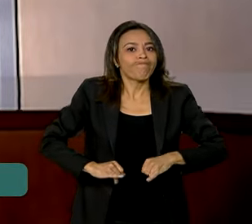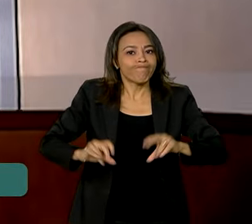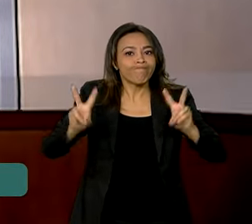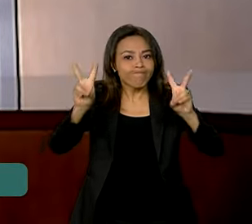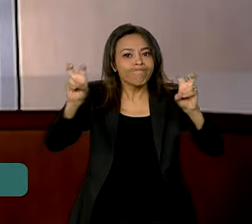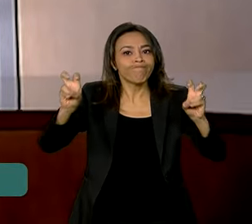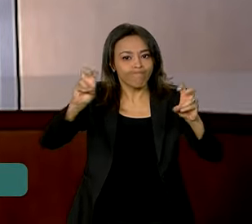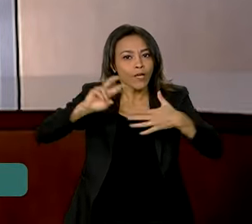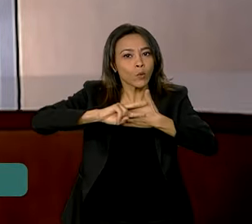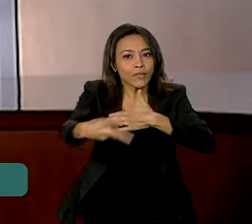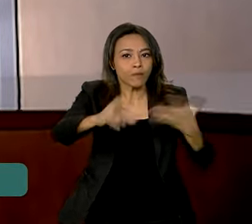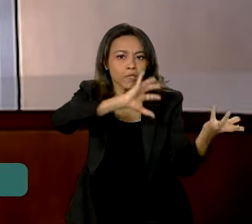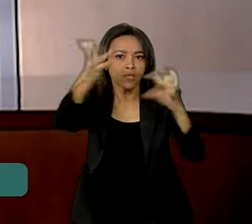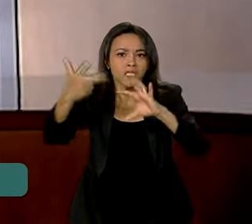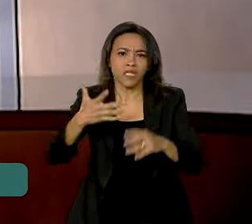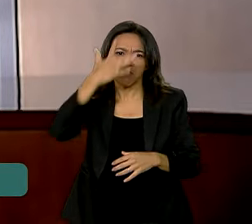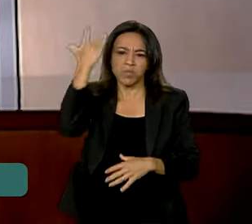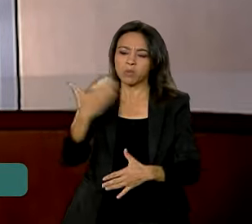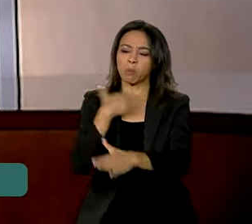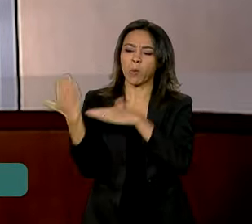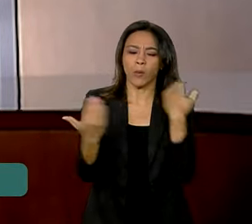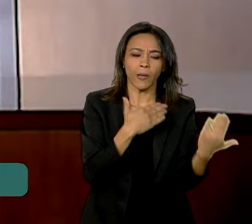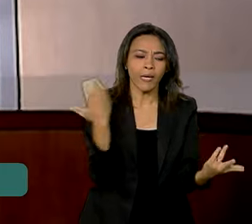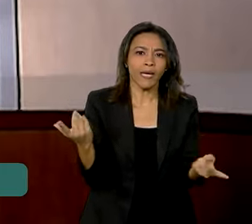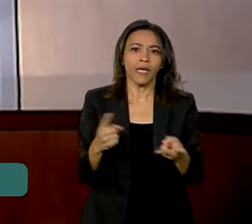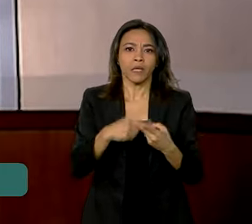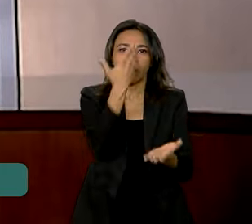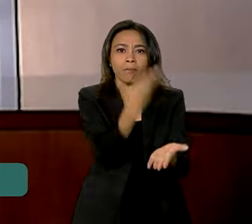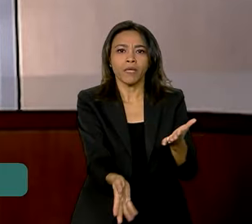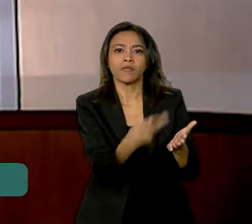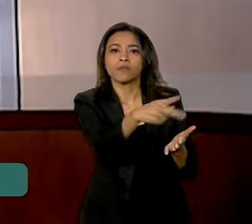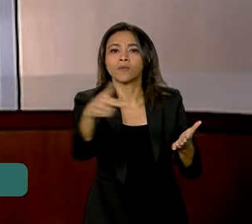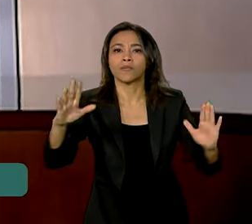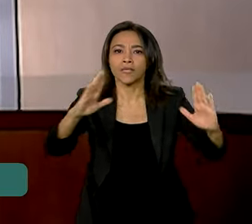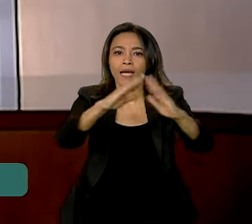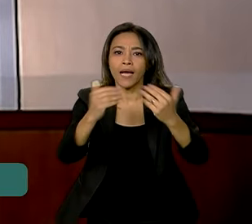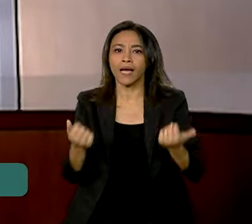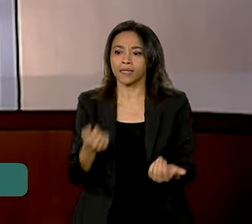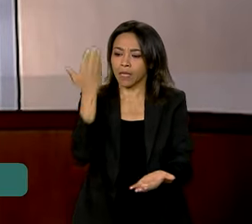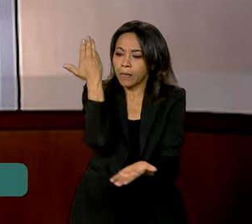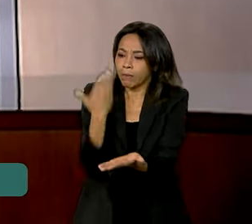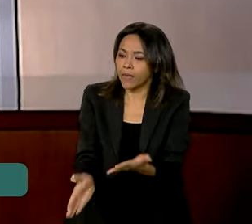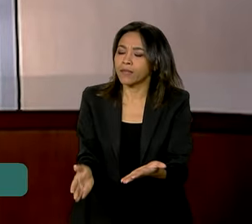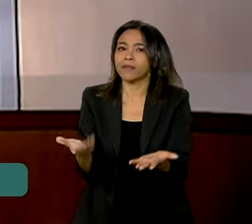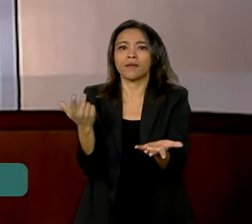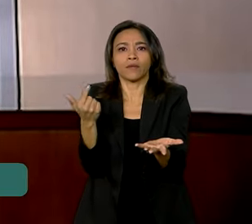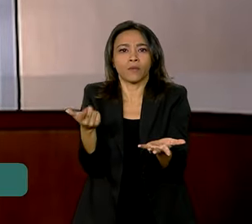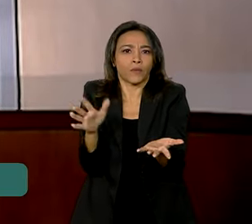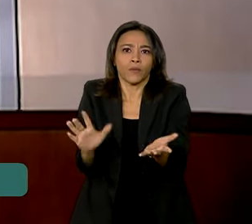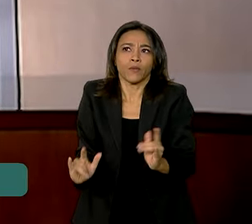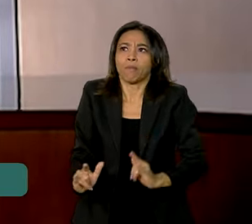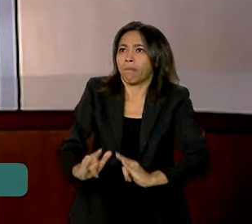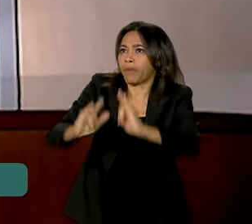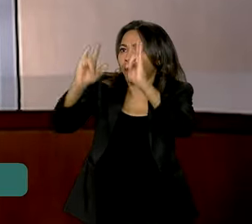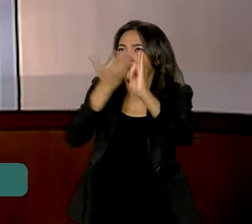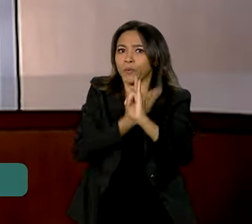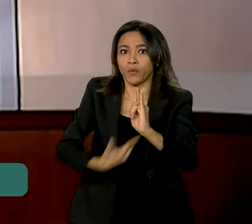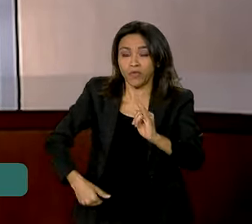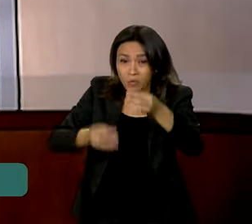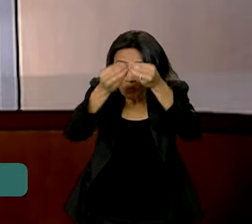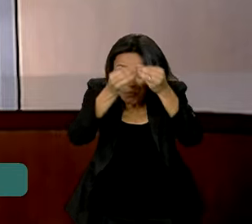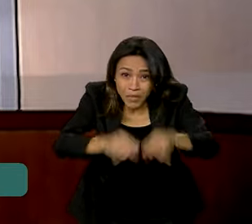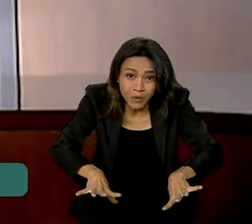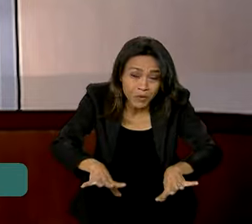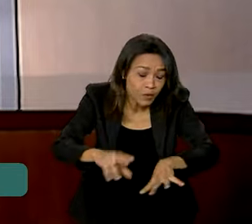As pessoas já estão perdendo suas vidas, perdendo seu patrimônio, equipamentos públicos. O prejuízo é enorme.